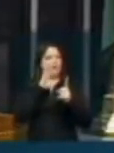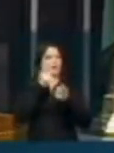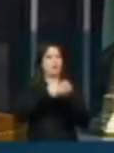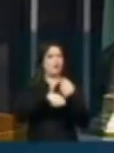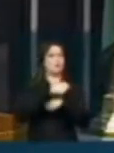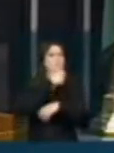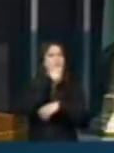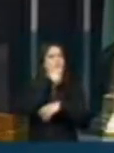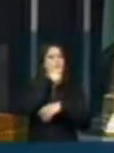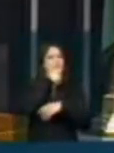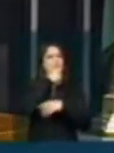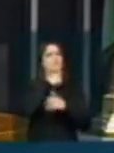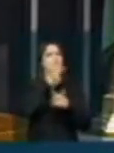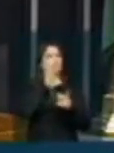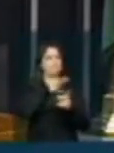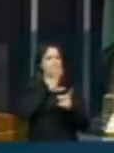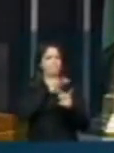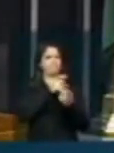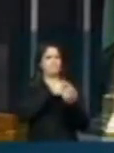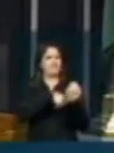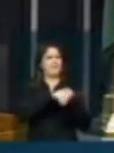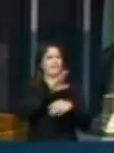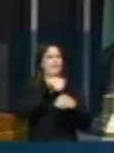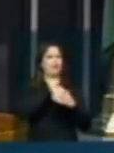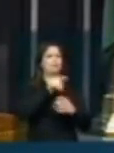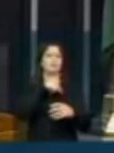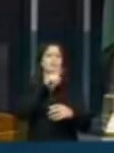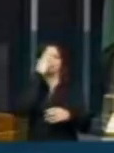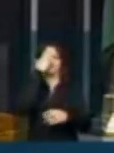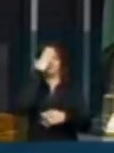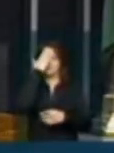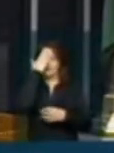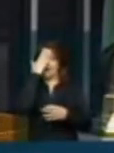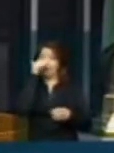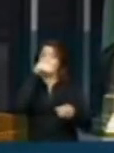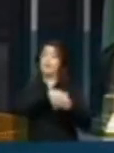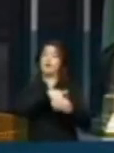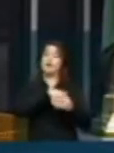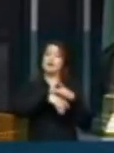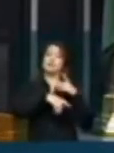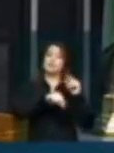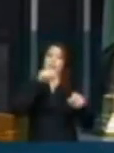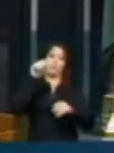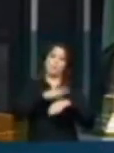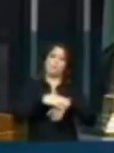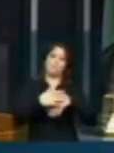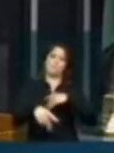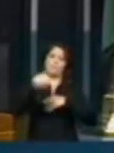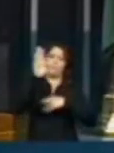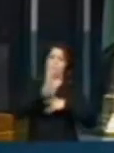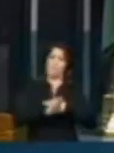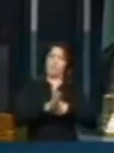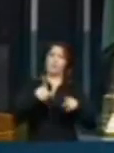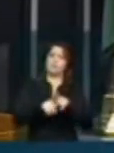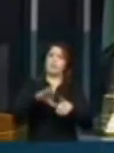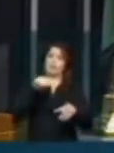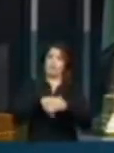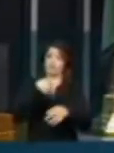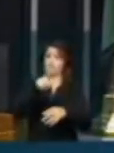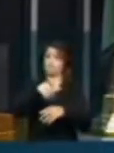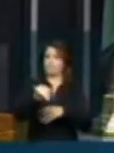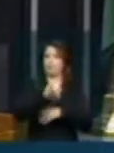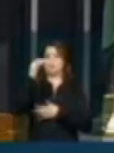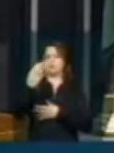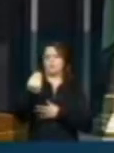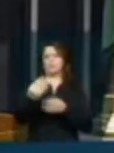e nós sabemos que uma eleição no Brasil e o voto é um instrumento importante da